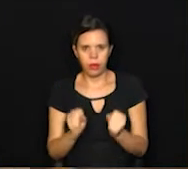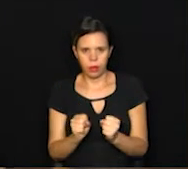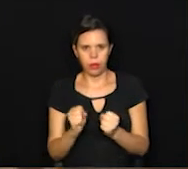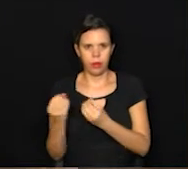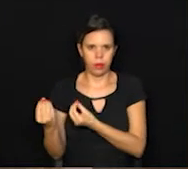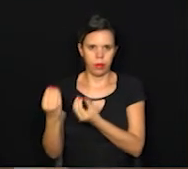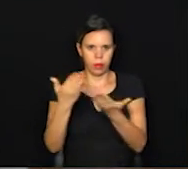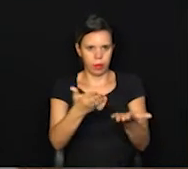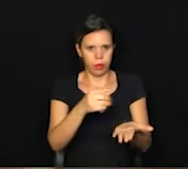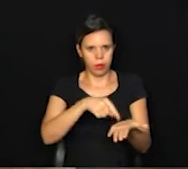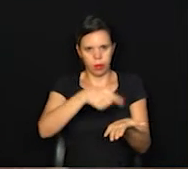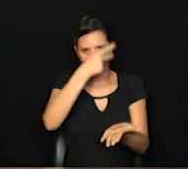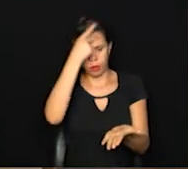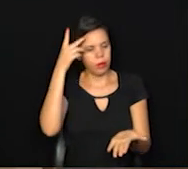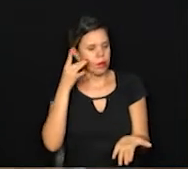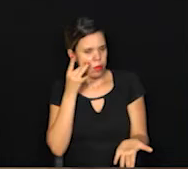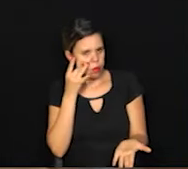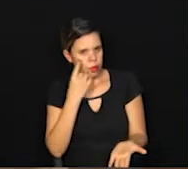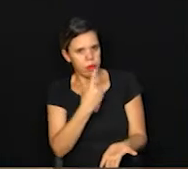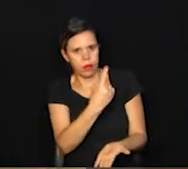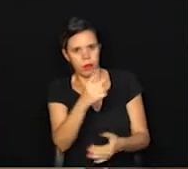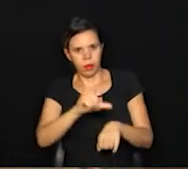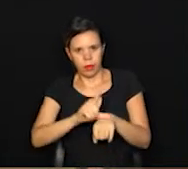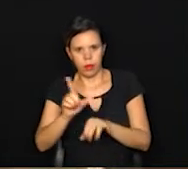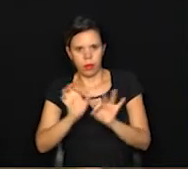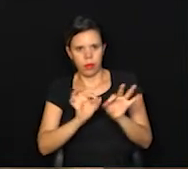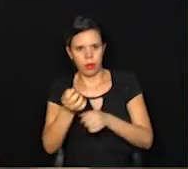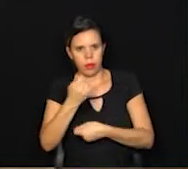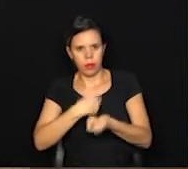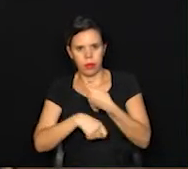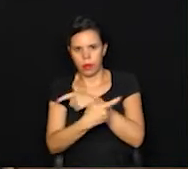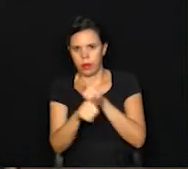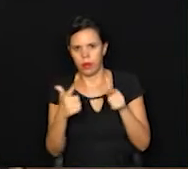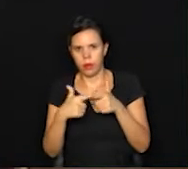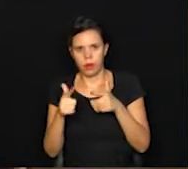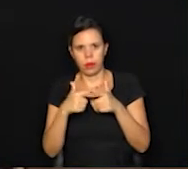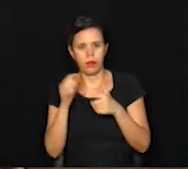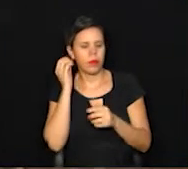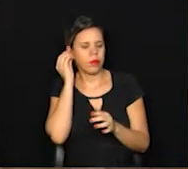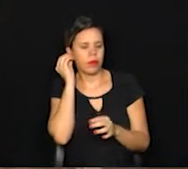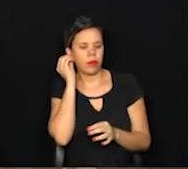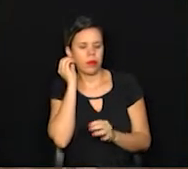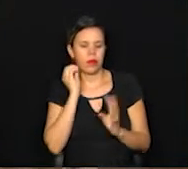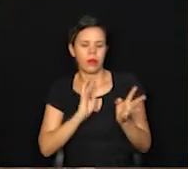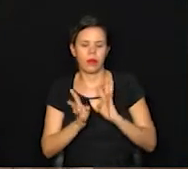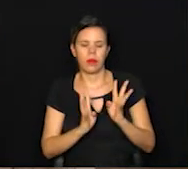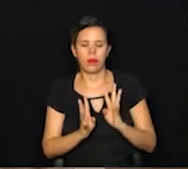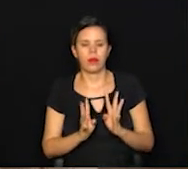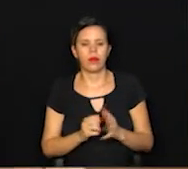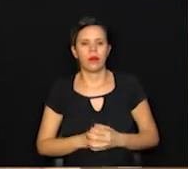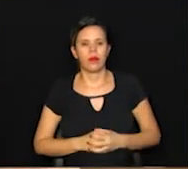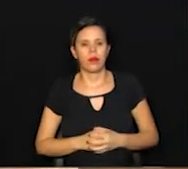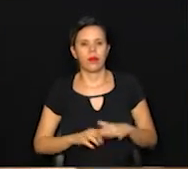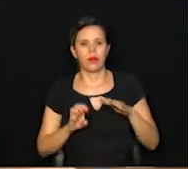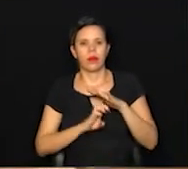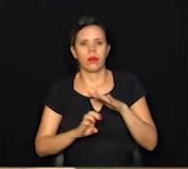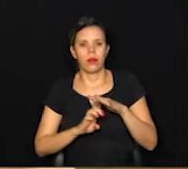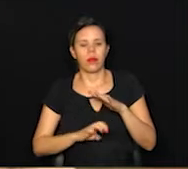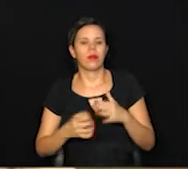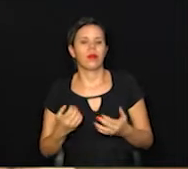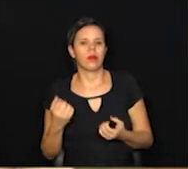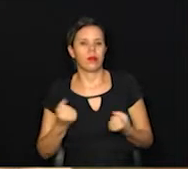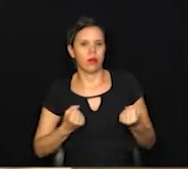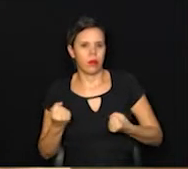possível. Então, cada estabelecimento vai ter que se organizar para que não haja aglomeração. As concessionárias de veículos